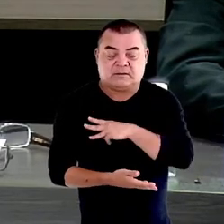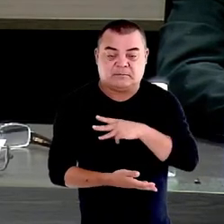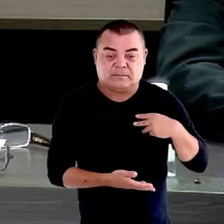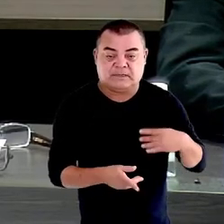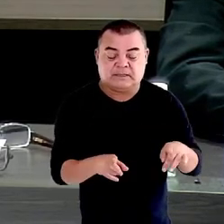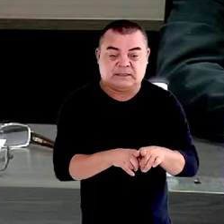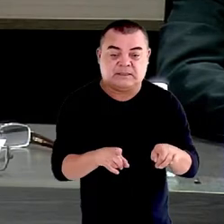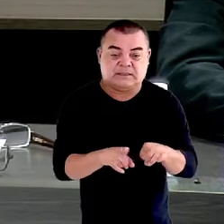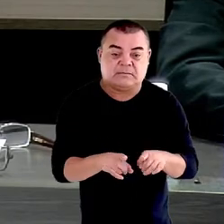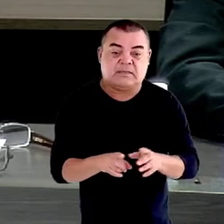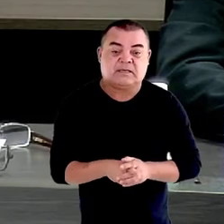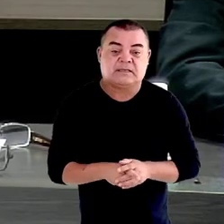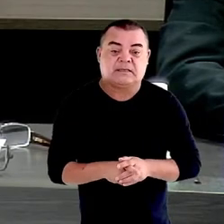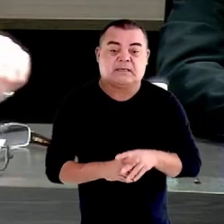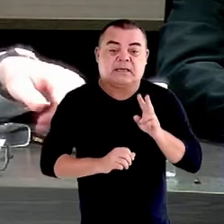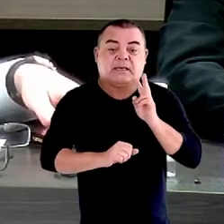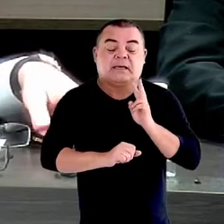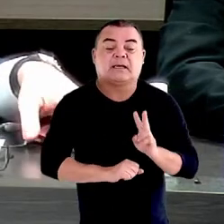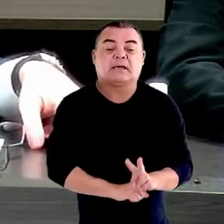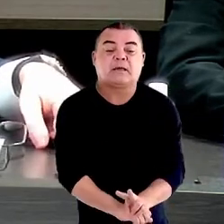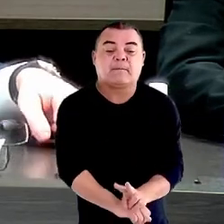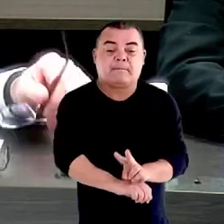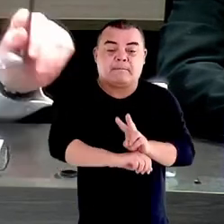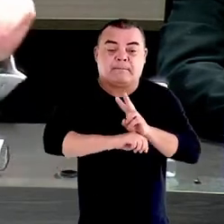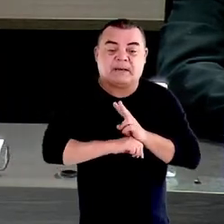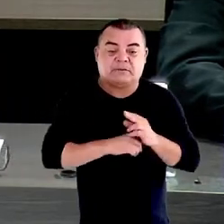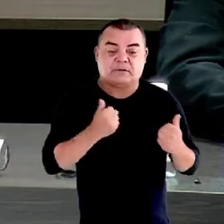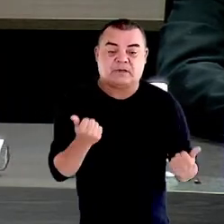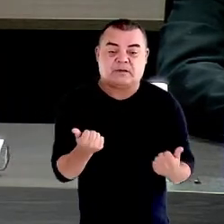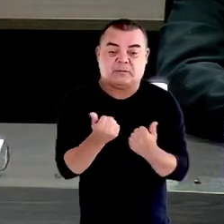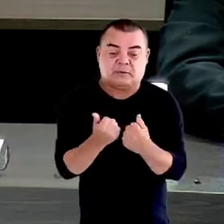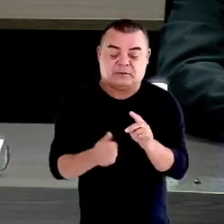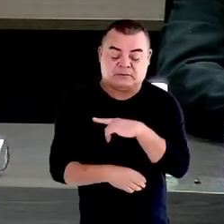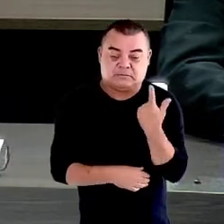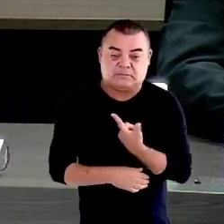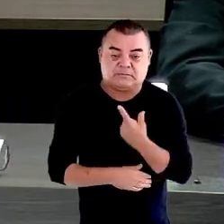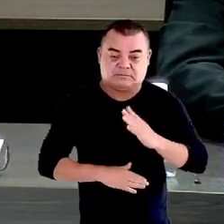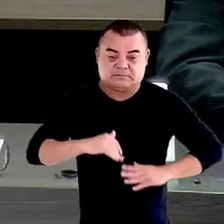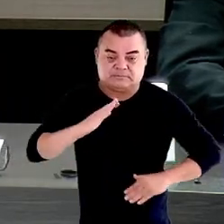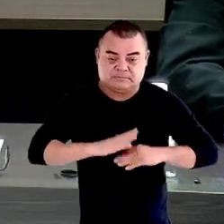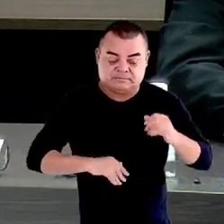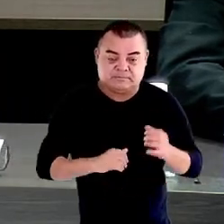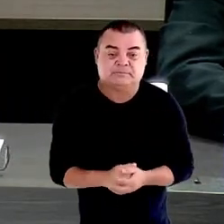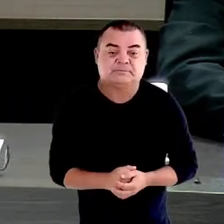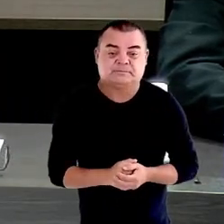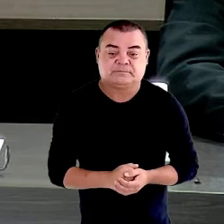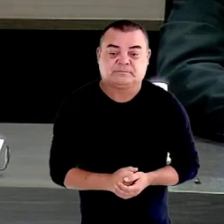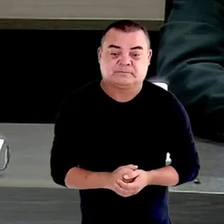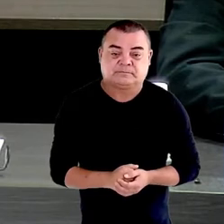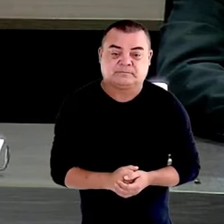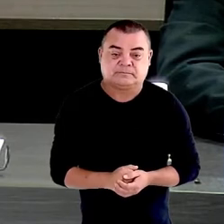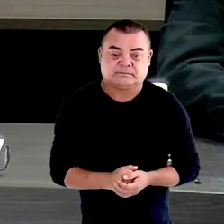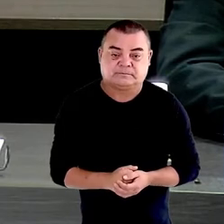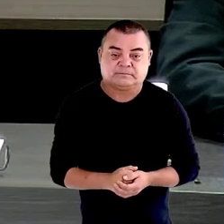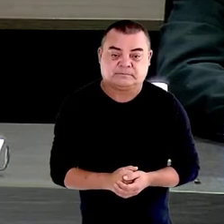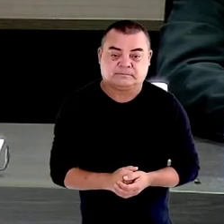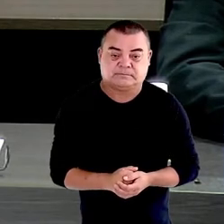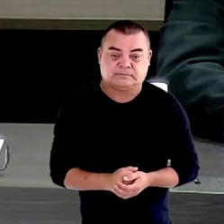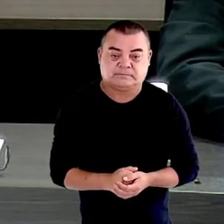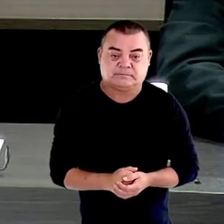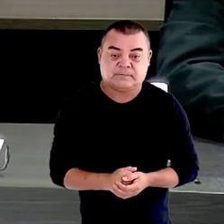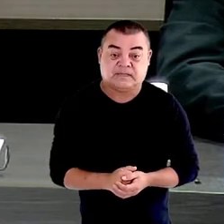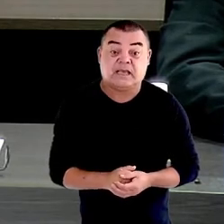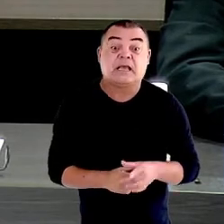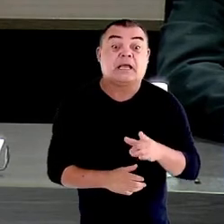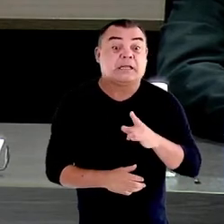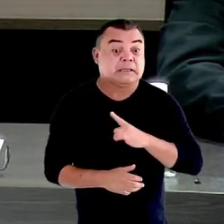empresta o apoio estrutural às nossas atividades. Tenho, por